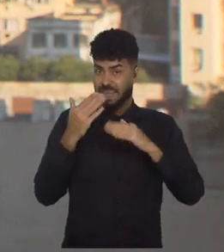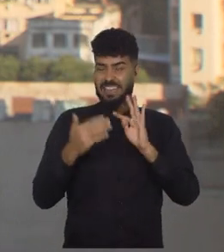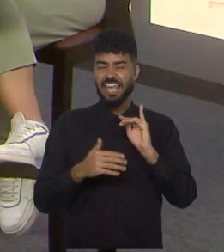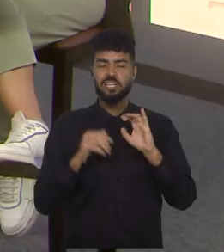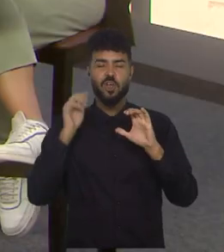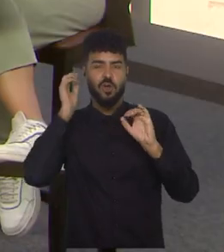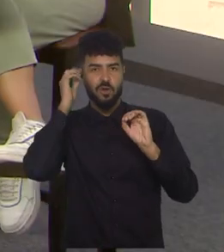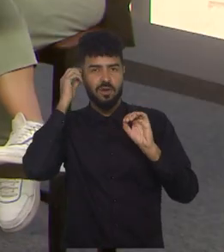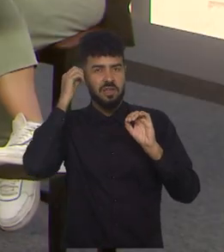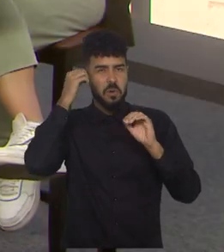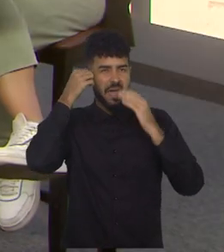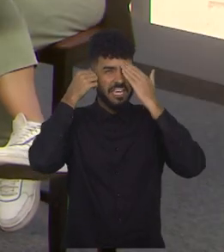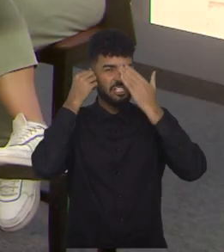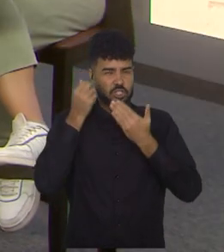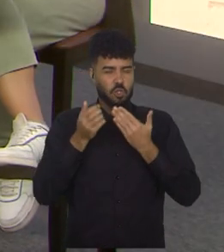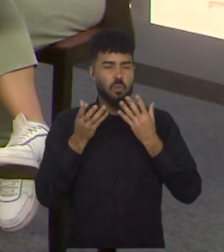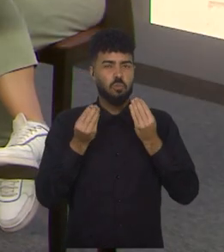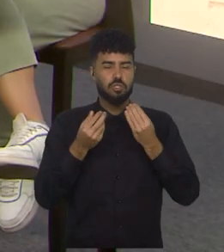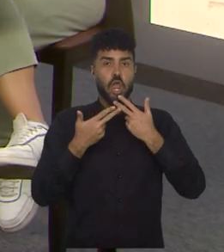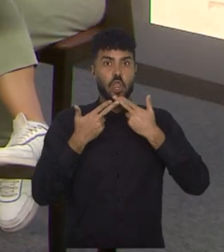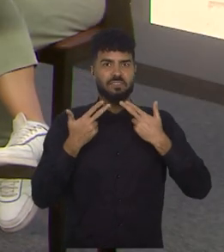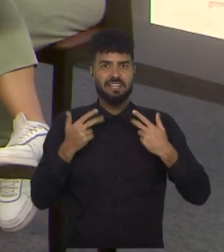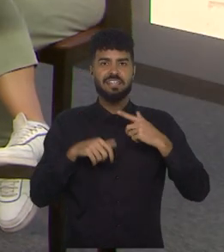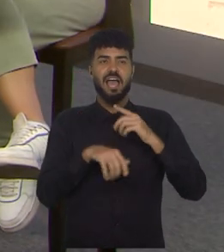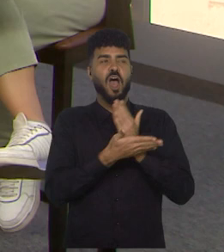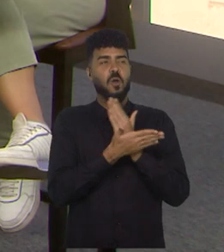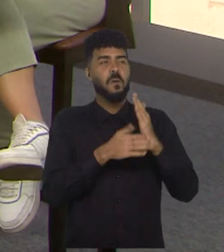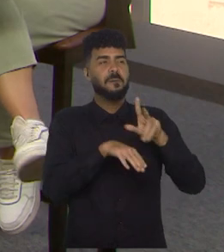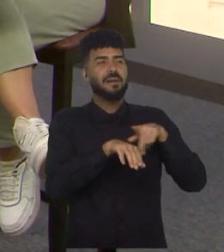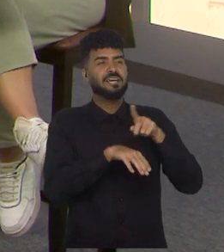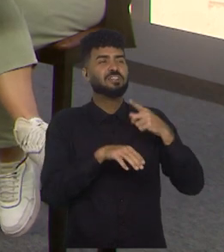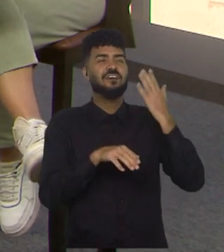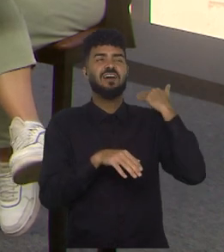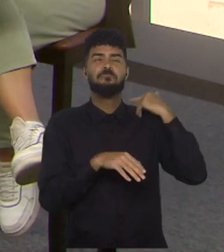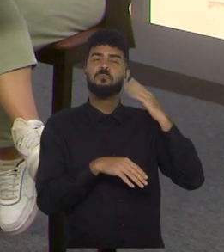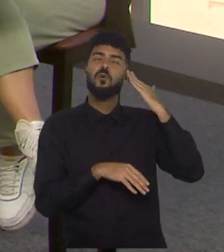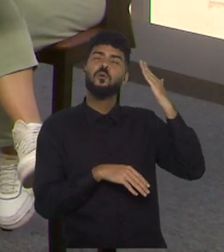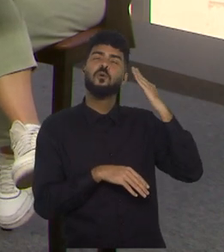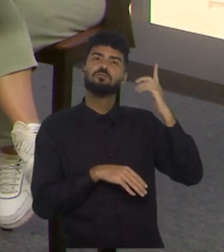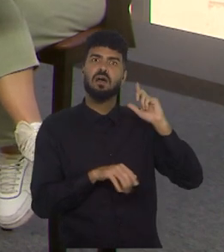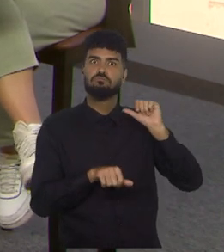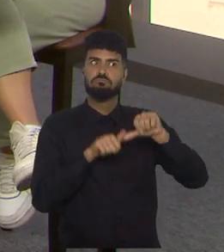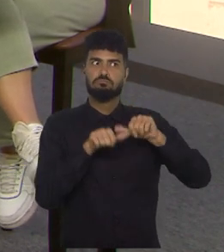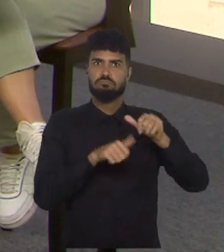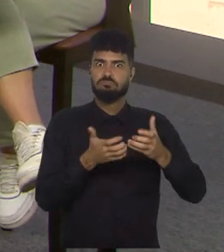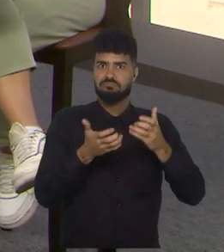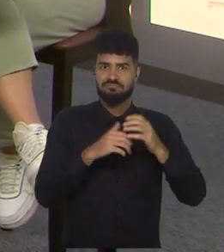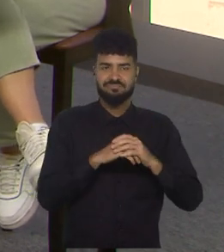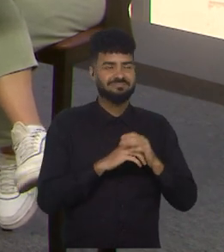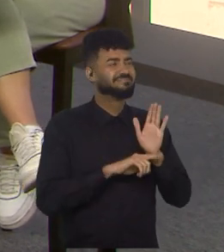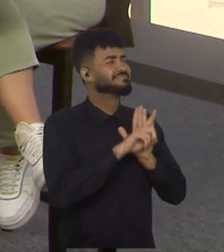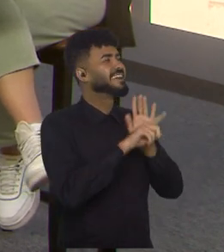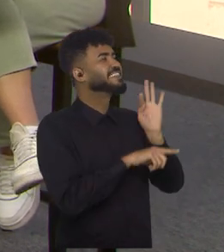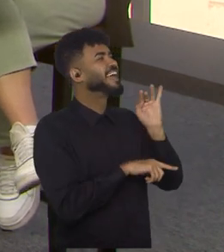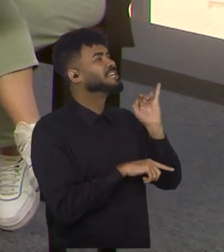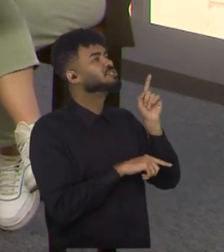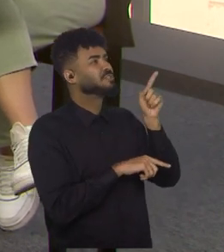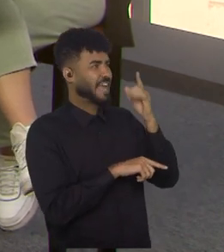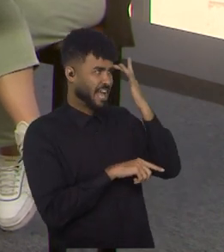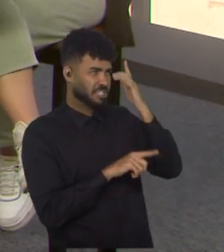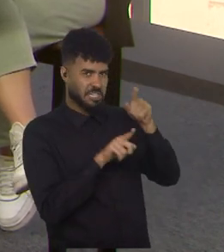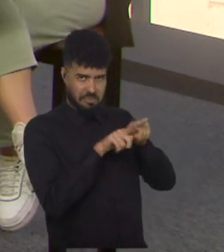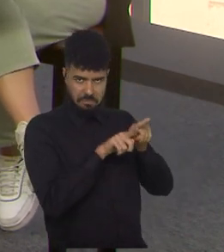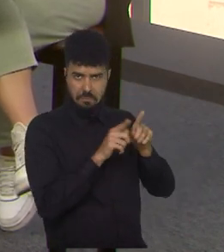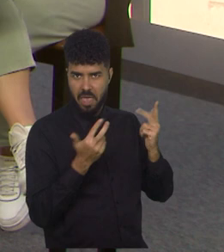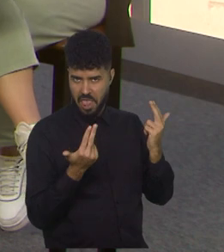gente pode ter muitas novidades aí nos países menos esperados, Menos badalados. Sua avaliação também é positiva, Thaís? Você espera que